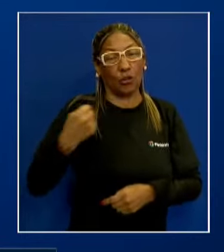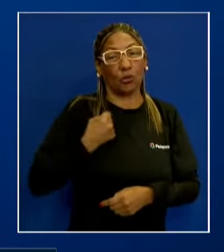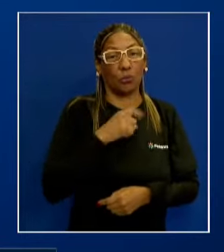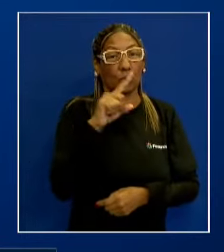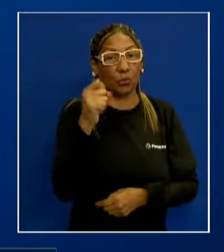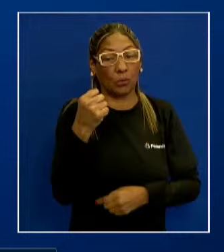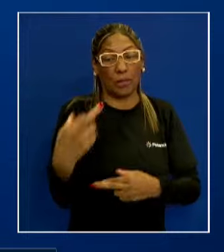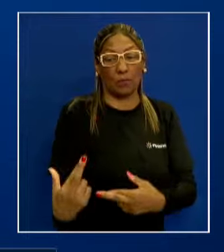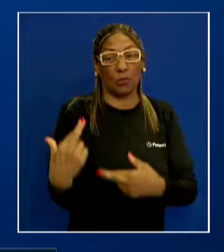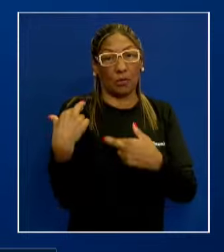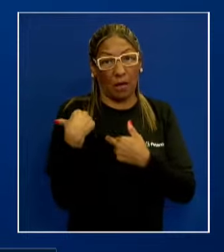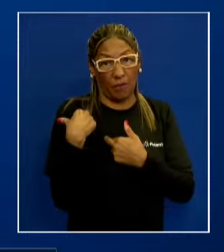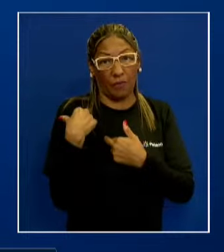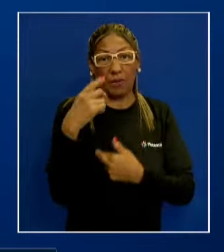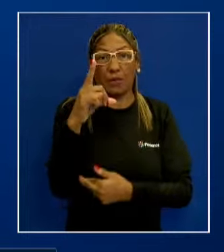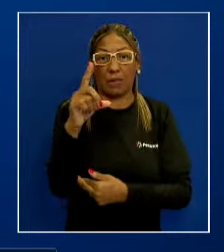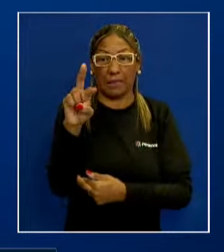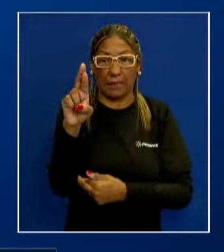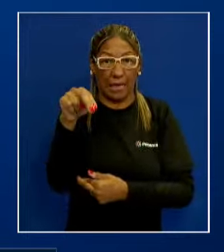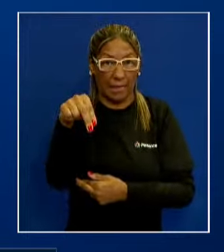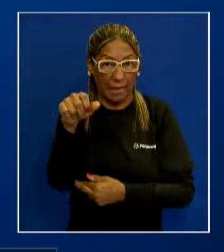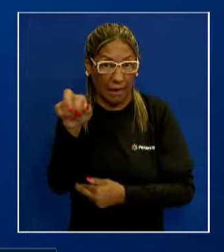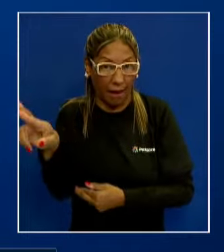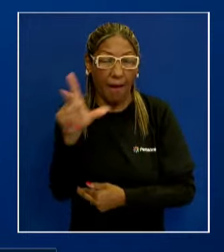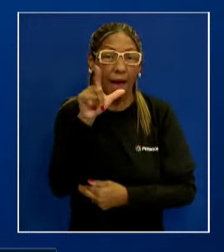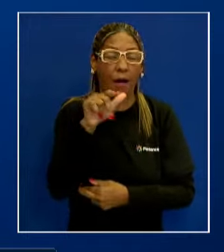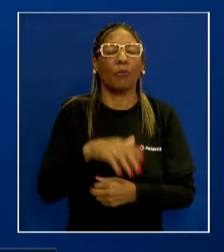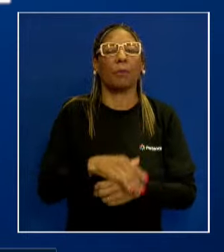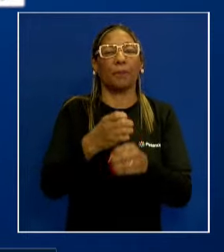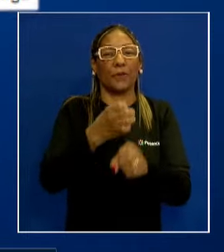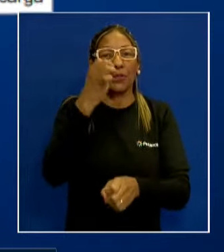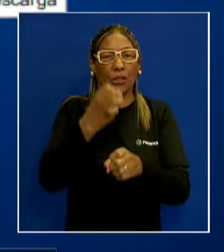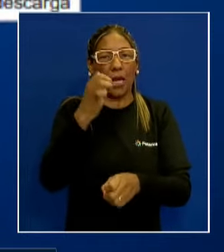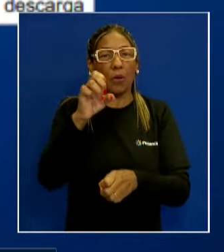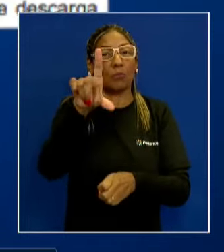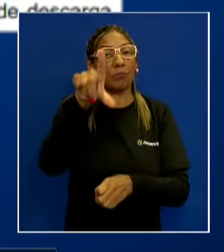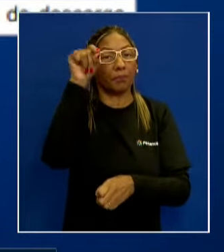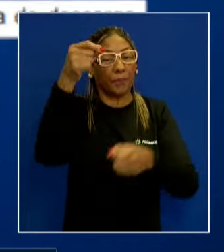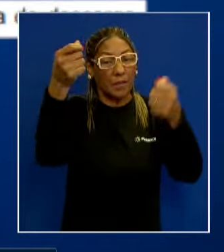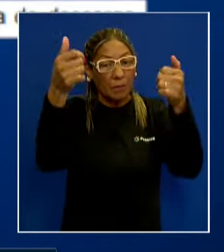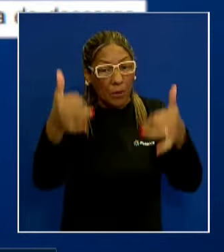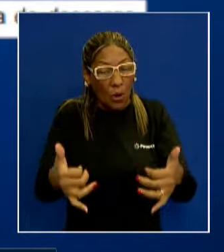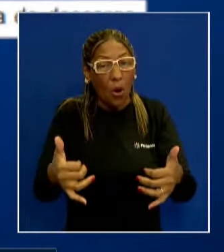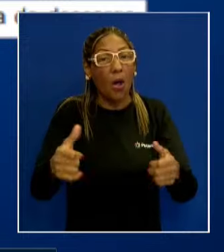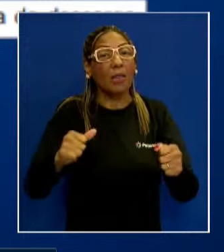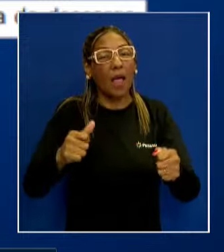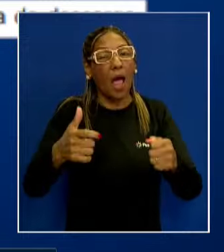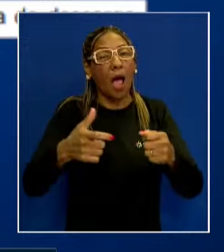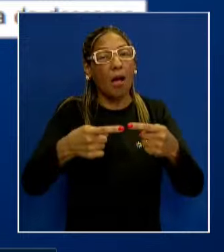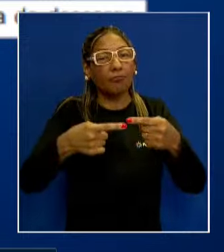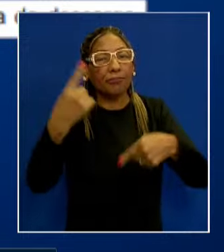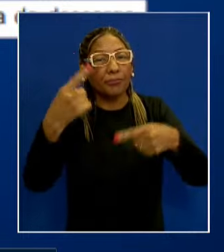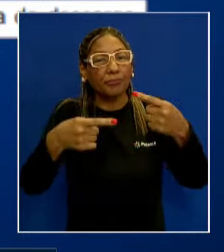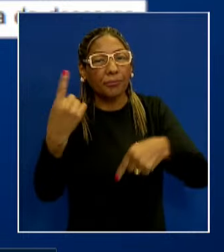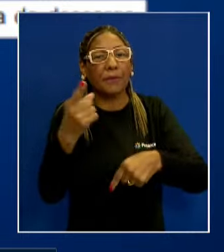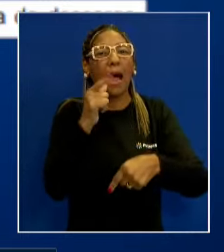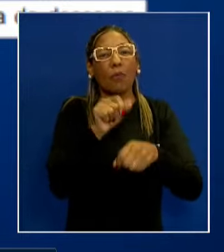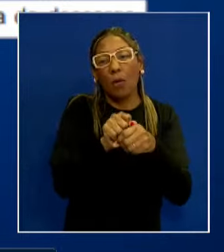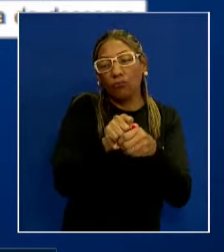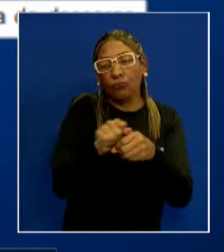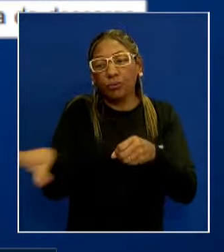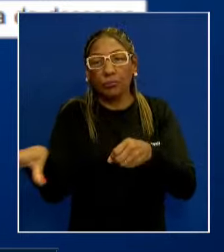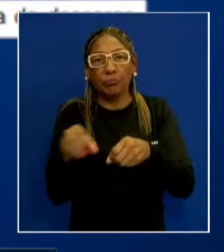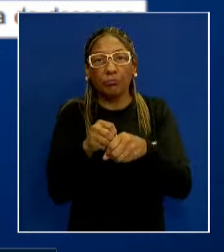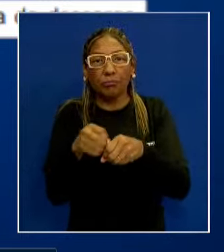responsáveis por drenar a água do centro. Os engenheiros destacaram a possibilidade de haver falha no sistema de descarga das bombas,